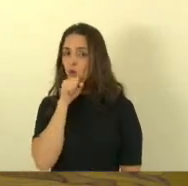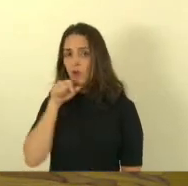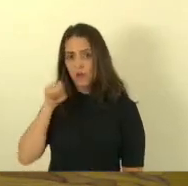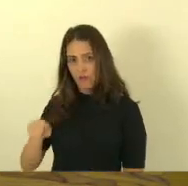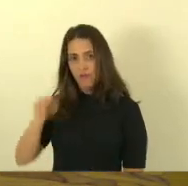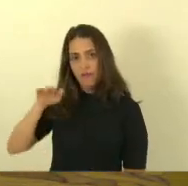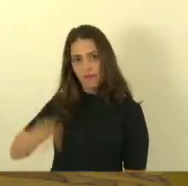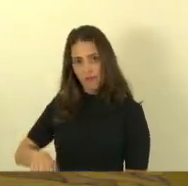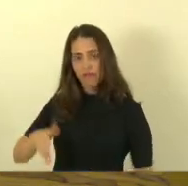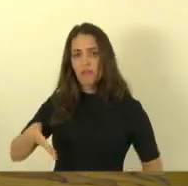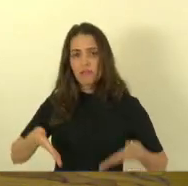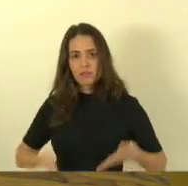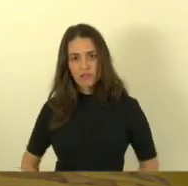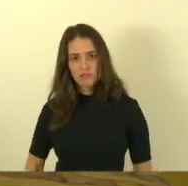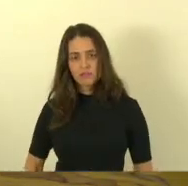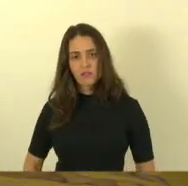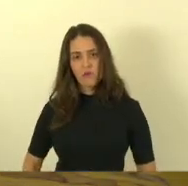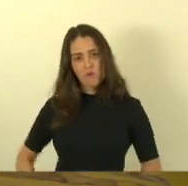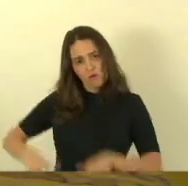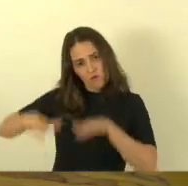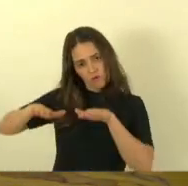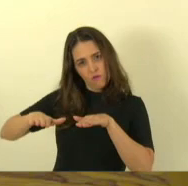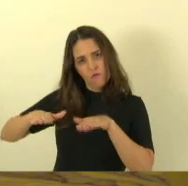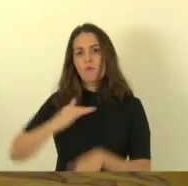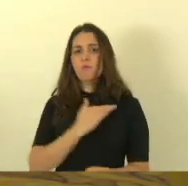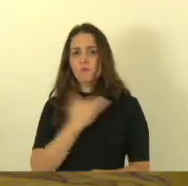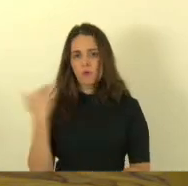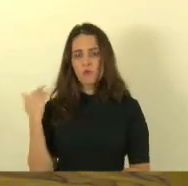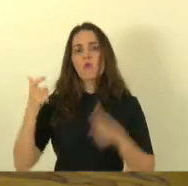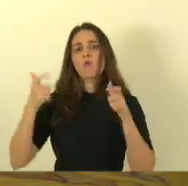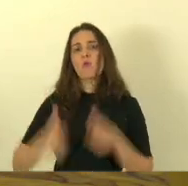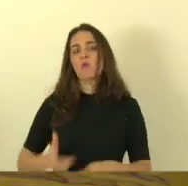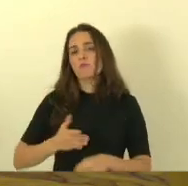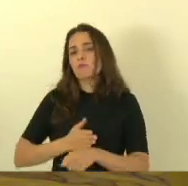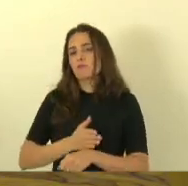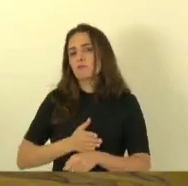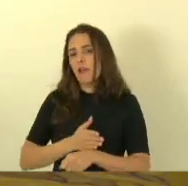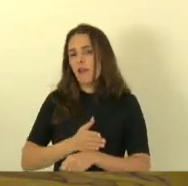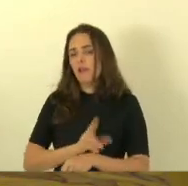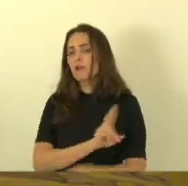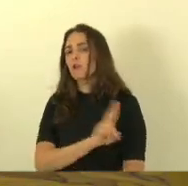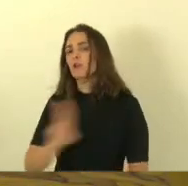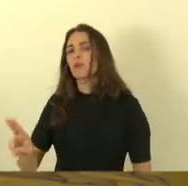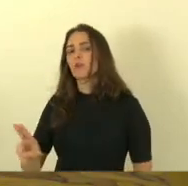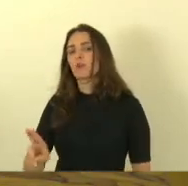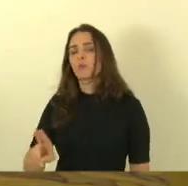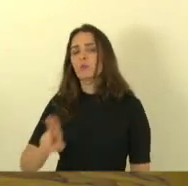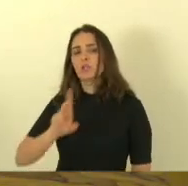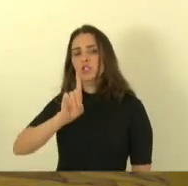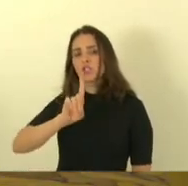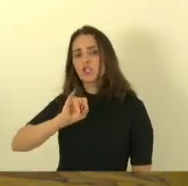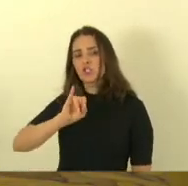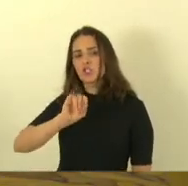viveu e morreu no município de Serra, onde hoje é de Invinópolis, antigamente era chamado de escavada,